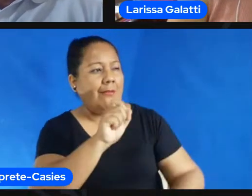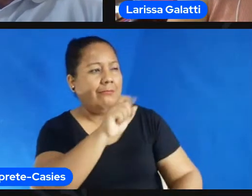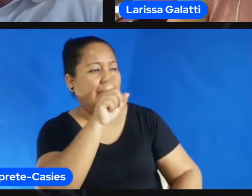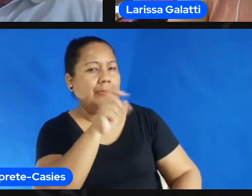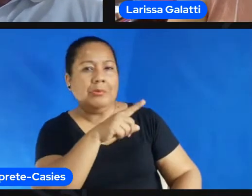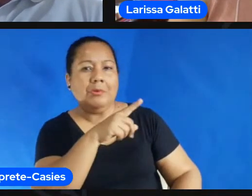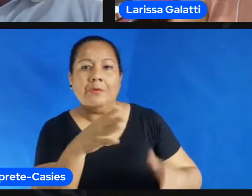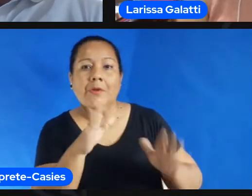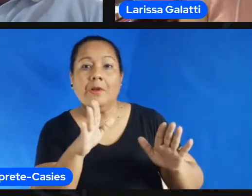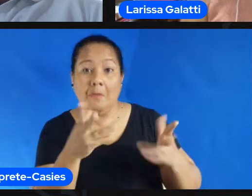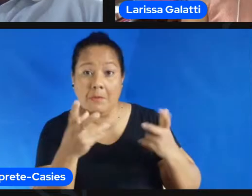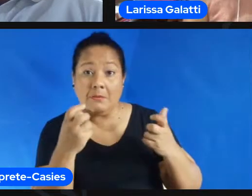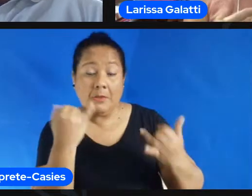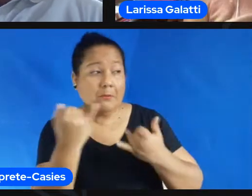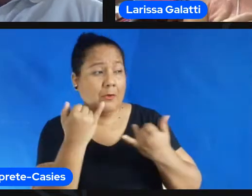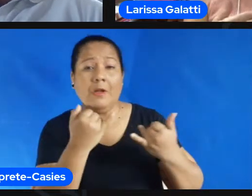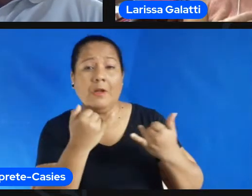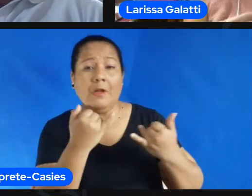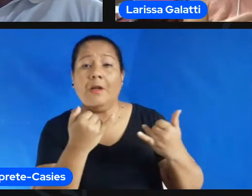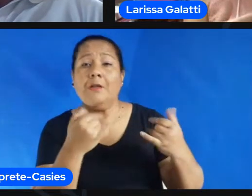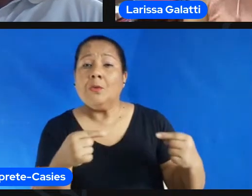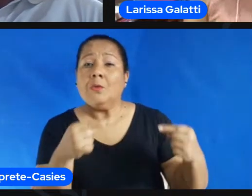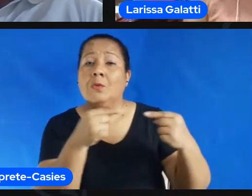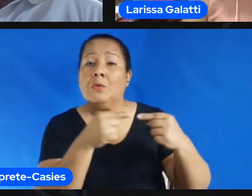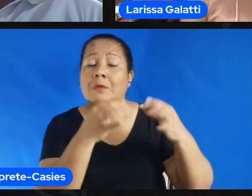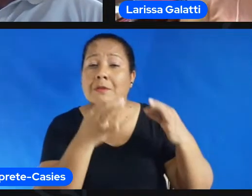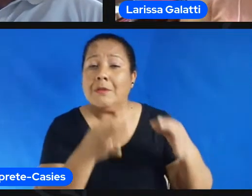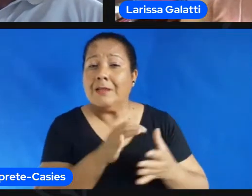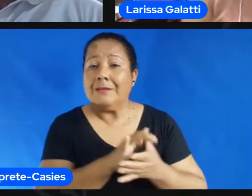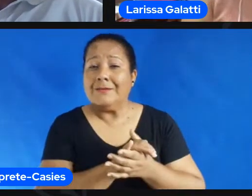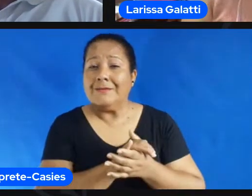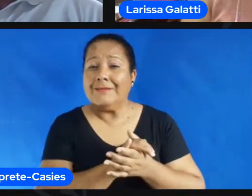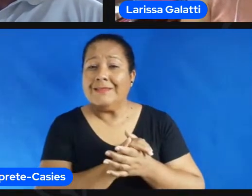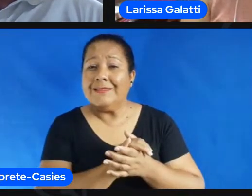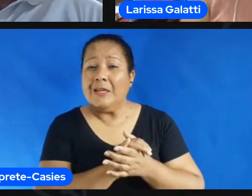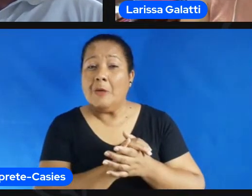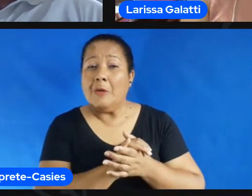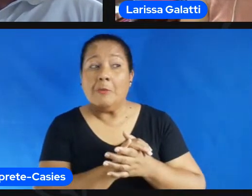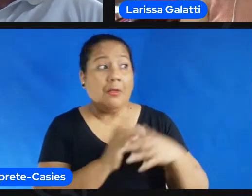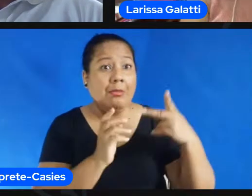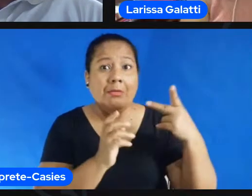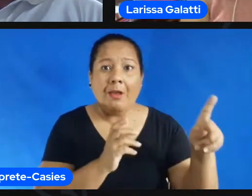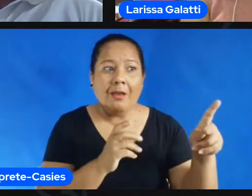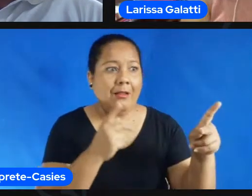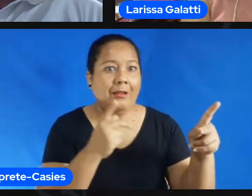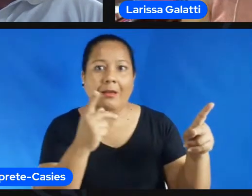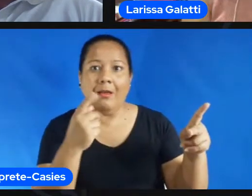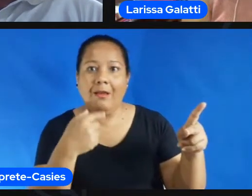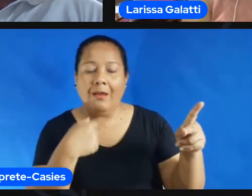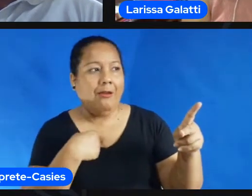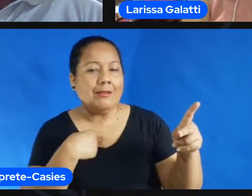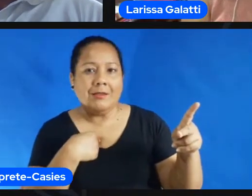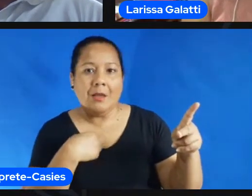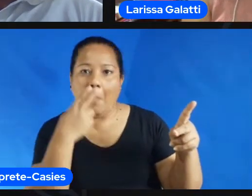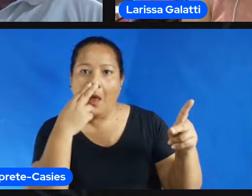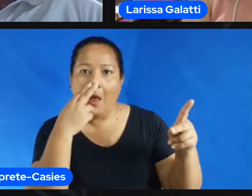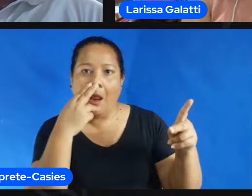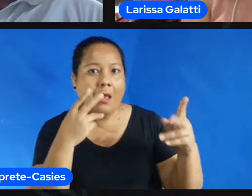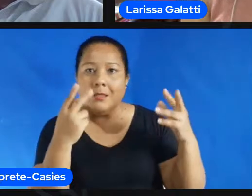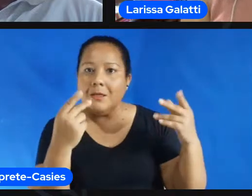dois elementos né porque quando eu tô fazendo pesquisa eu estou desenhando métodos e aí com muito rigor